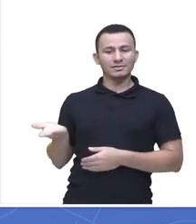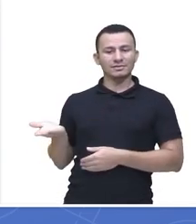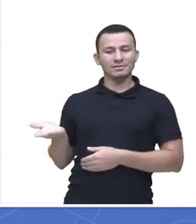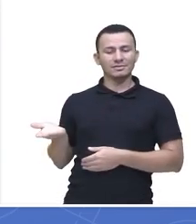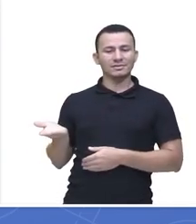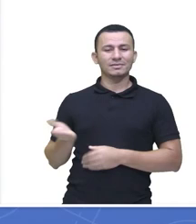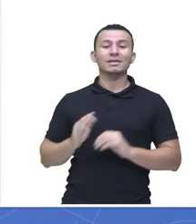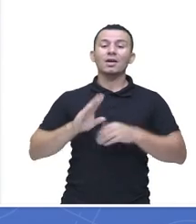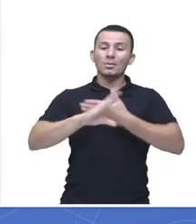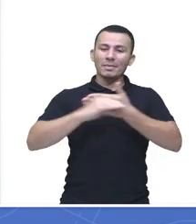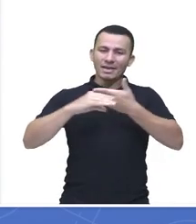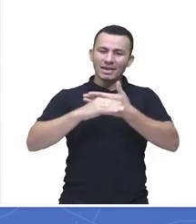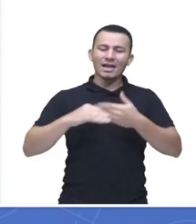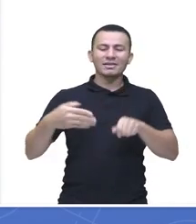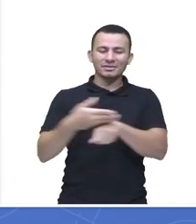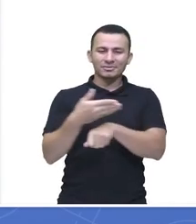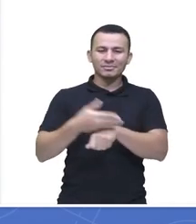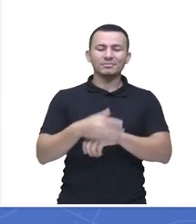alternativa A. Muito bem.